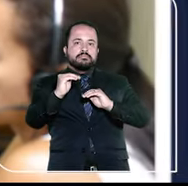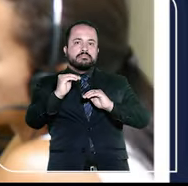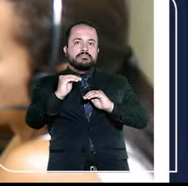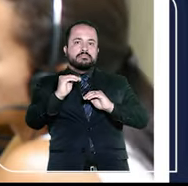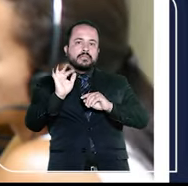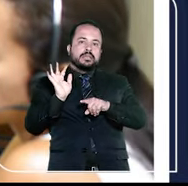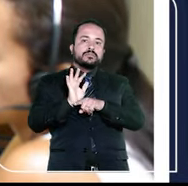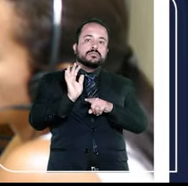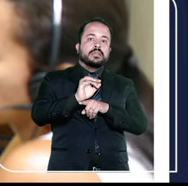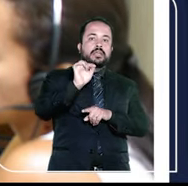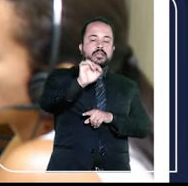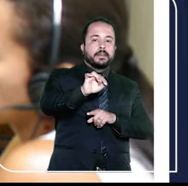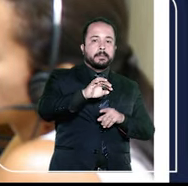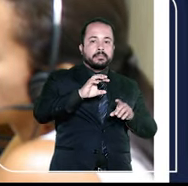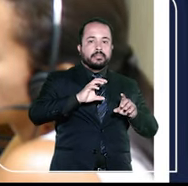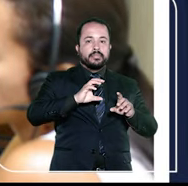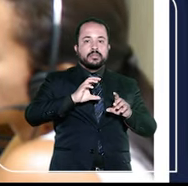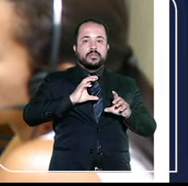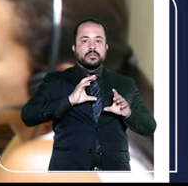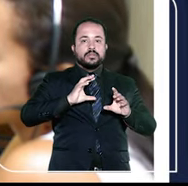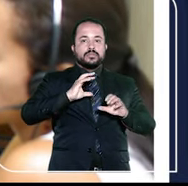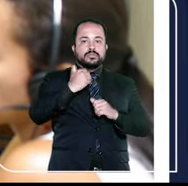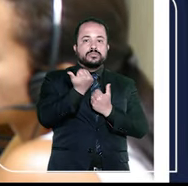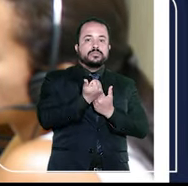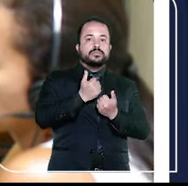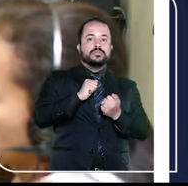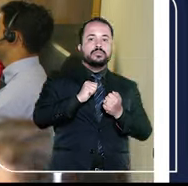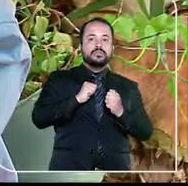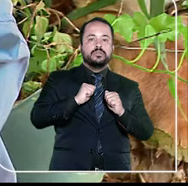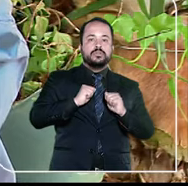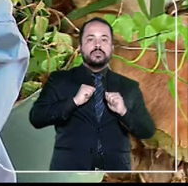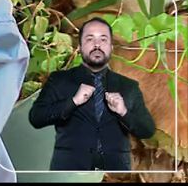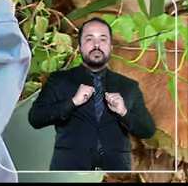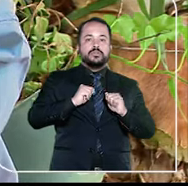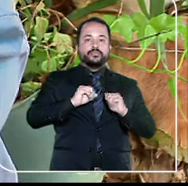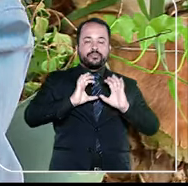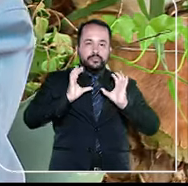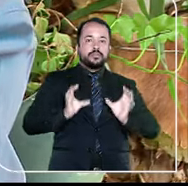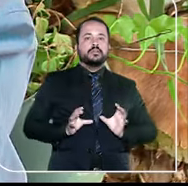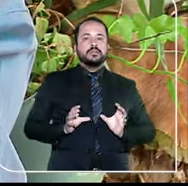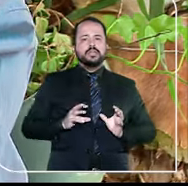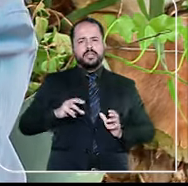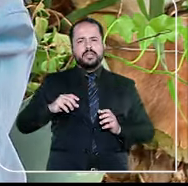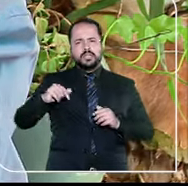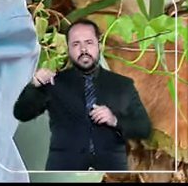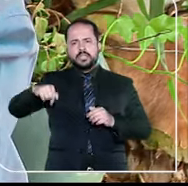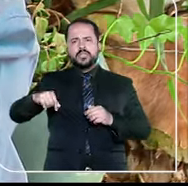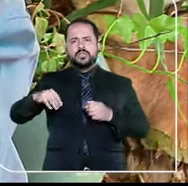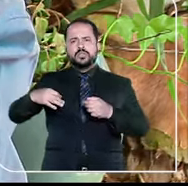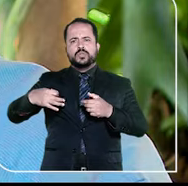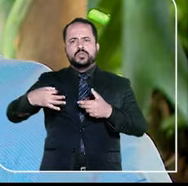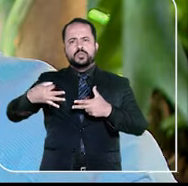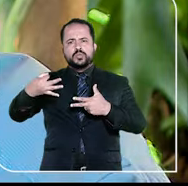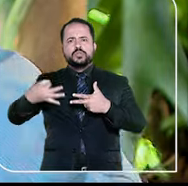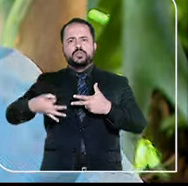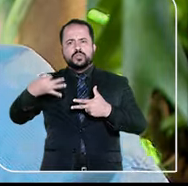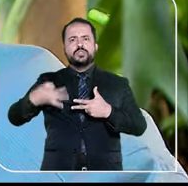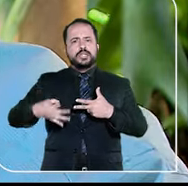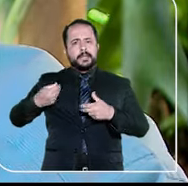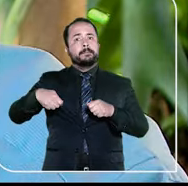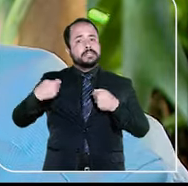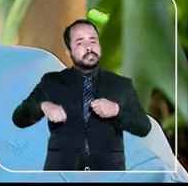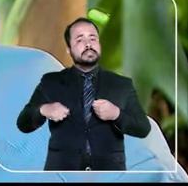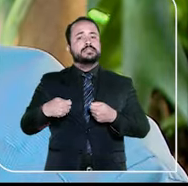E o sentido da ouvidoria foi estabelecer uma mão dupla. O judiciário não pode ser só o que fala, ele tem que escutar também. E aí